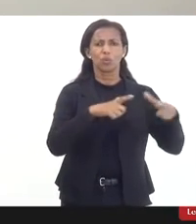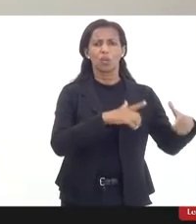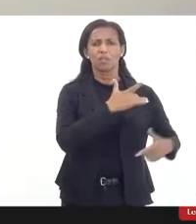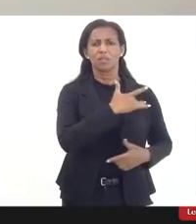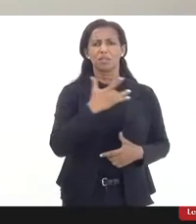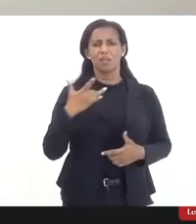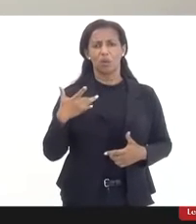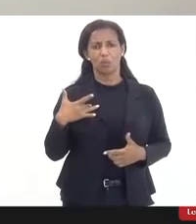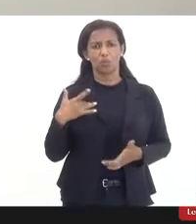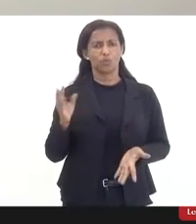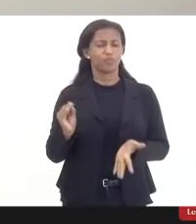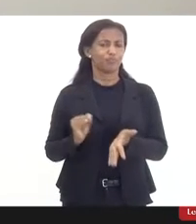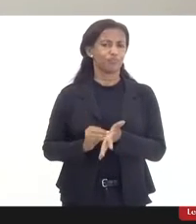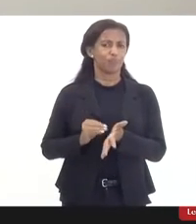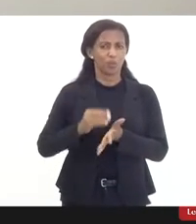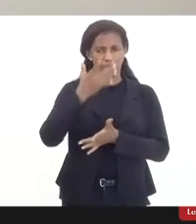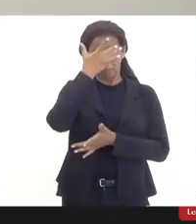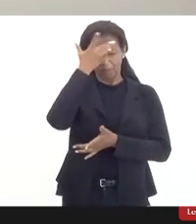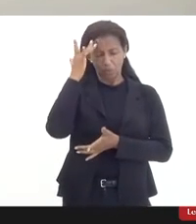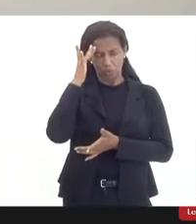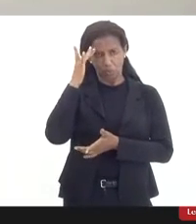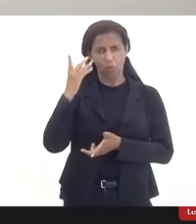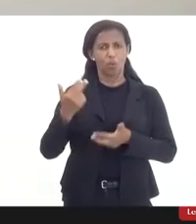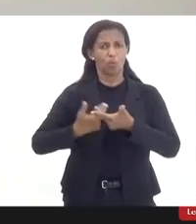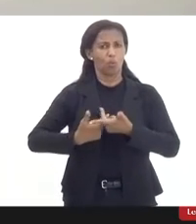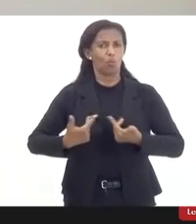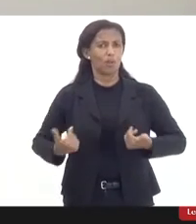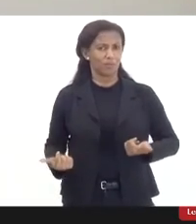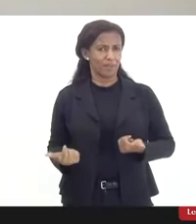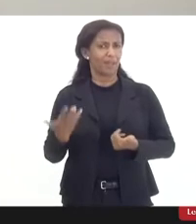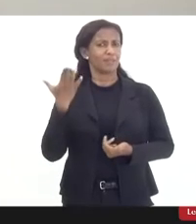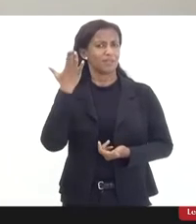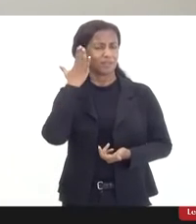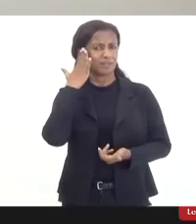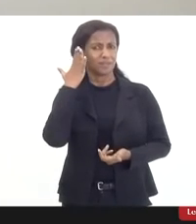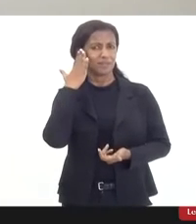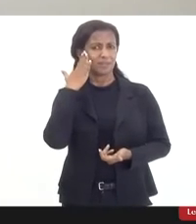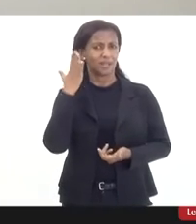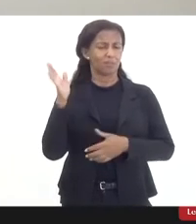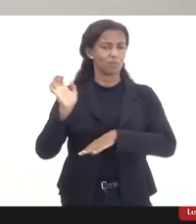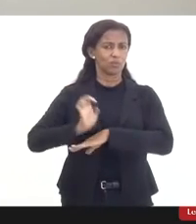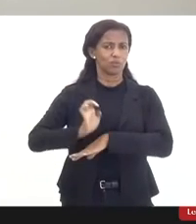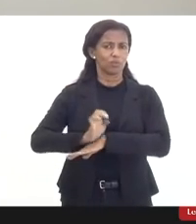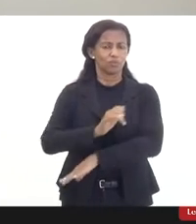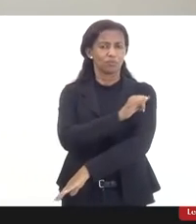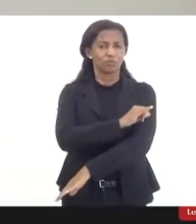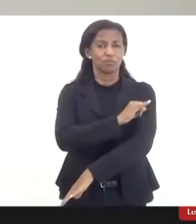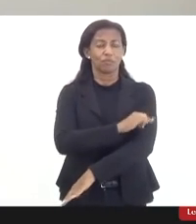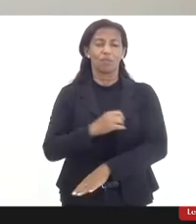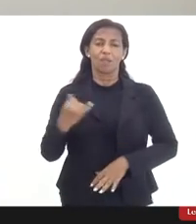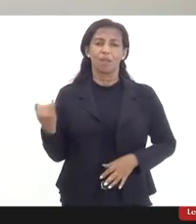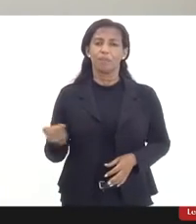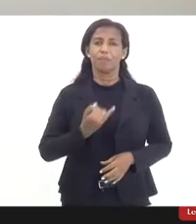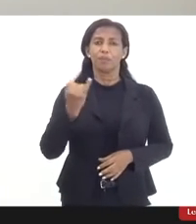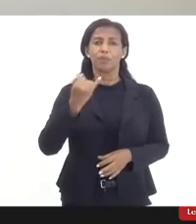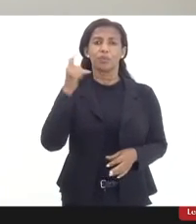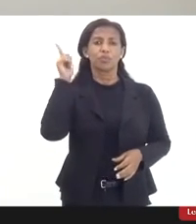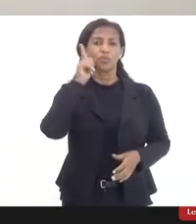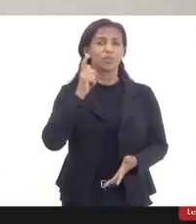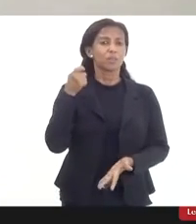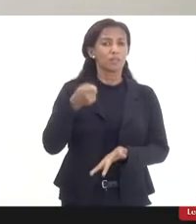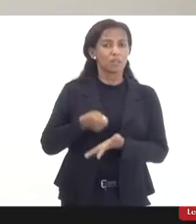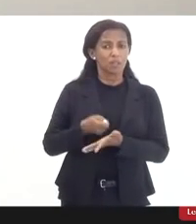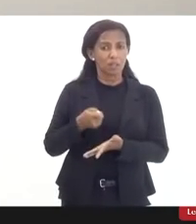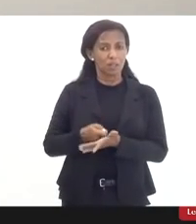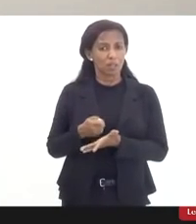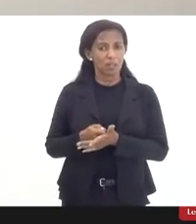saúde no Estado do Rio, no município, em alguns municípios do Estado do Rio de Janeiro, então é muito importante que a gente consiga garantir